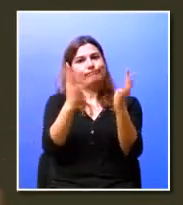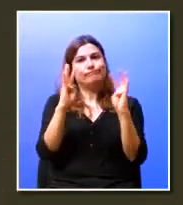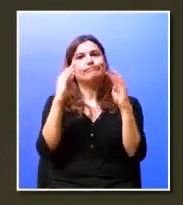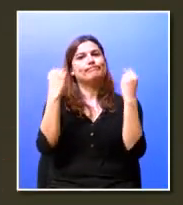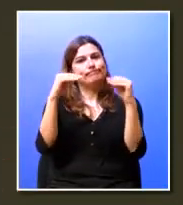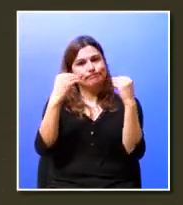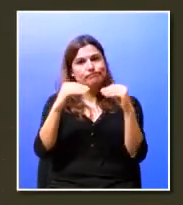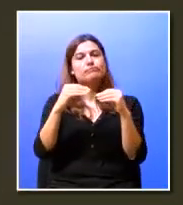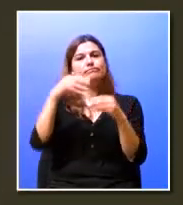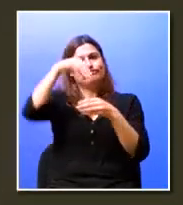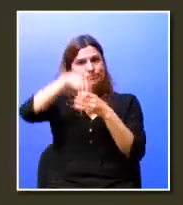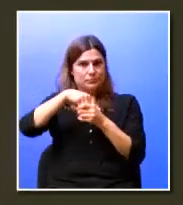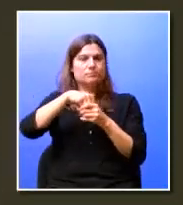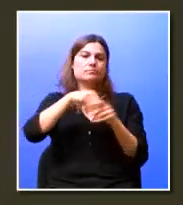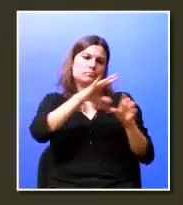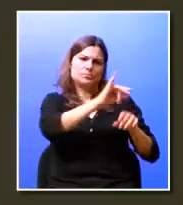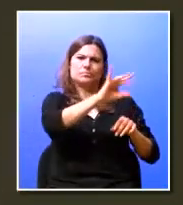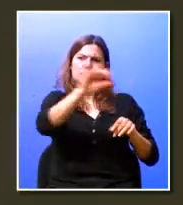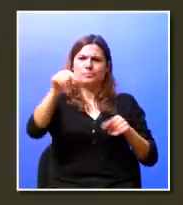de dor, em hangar.